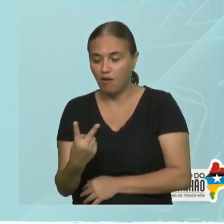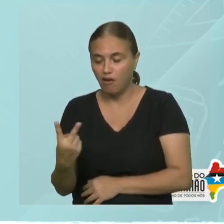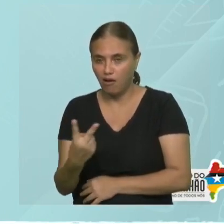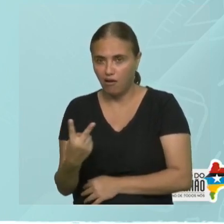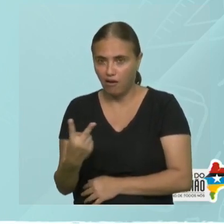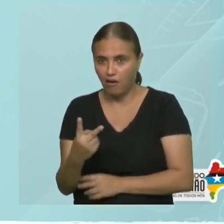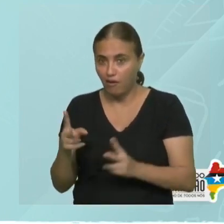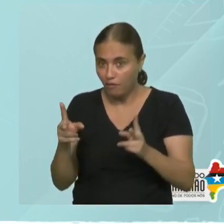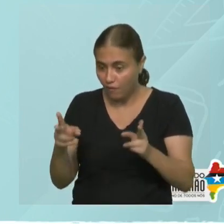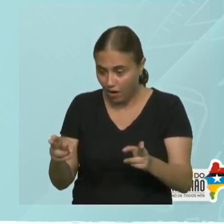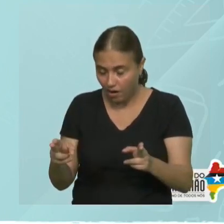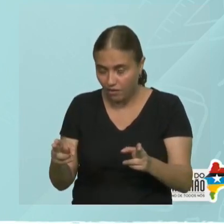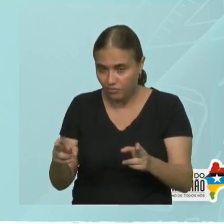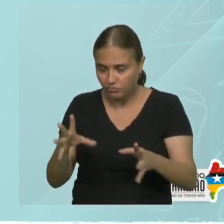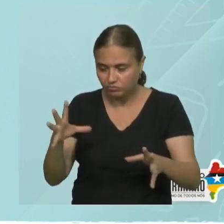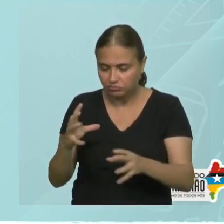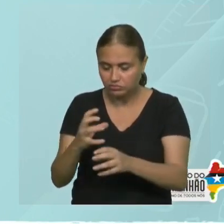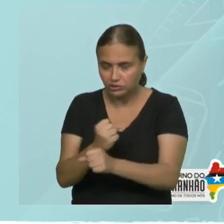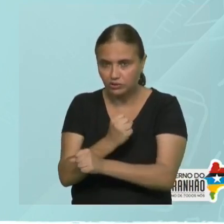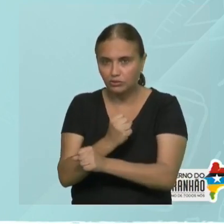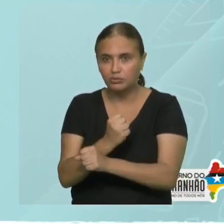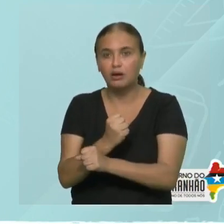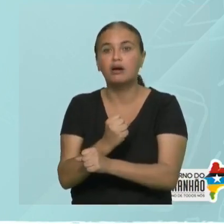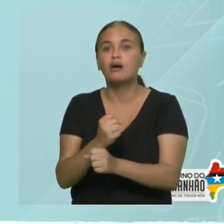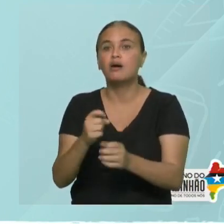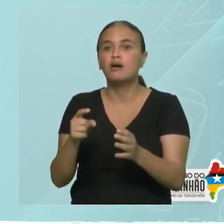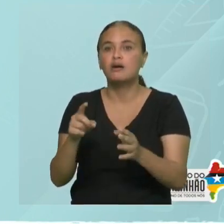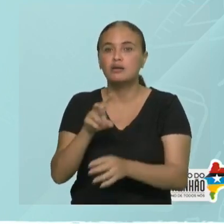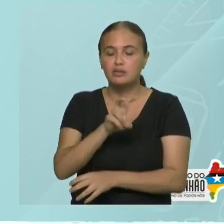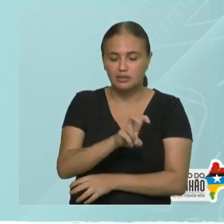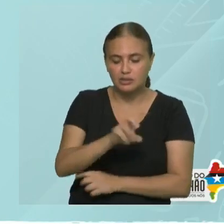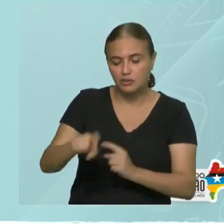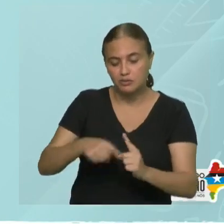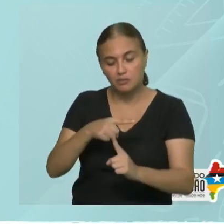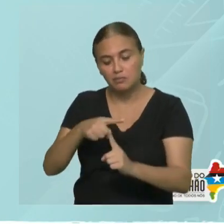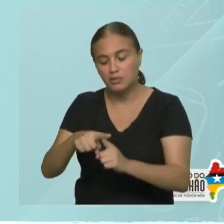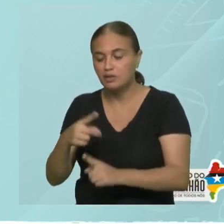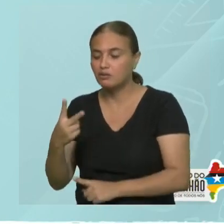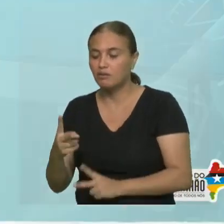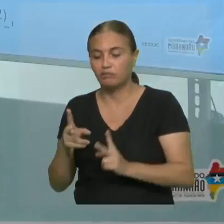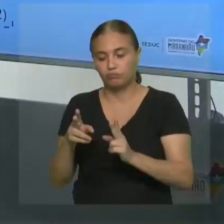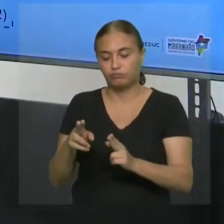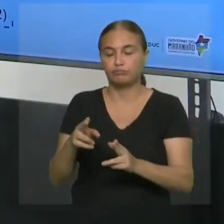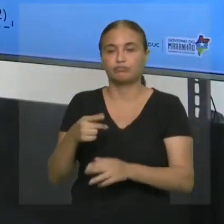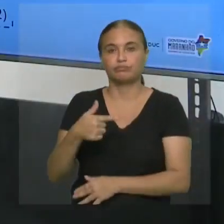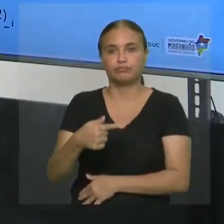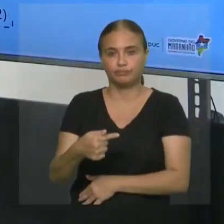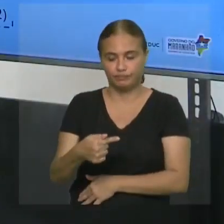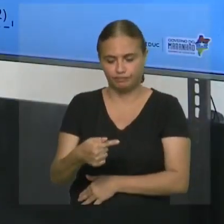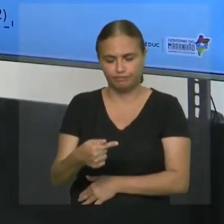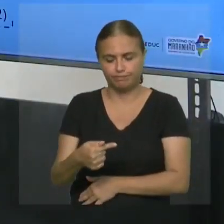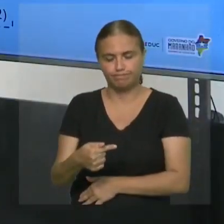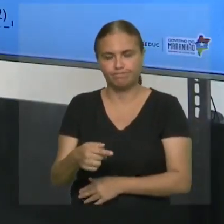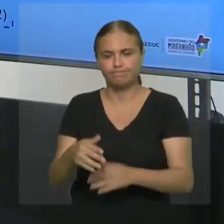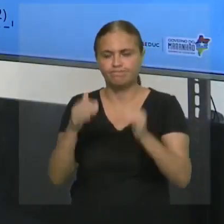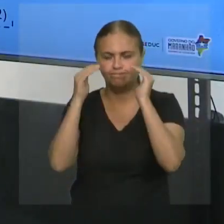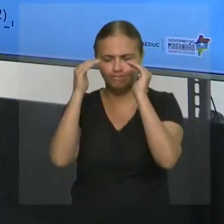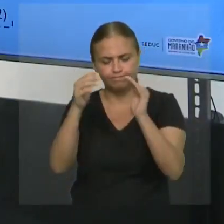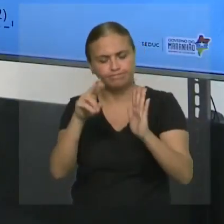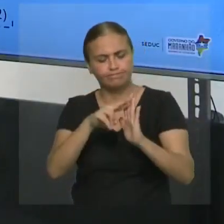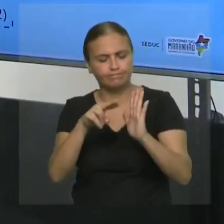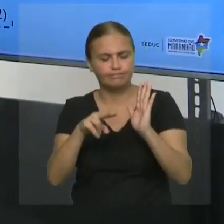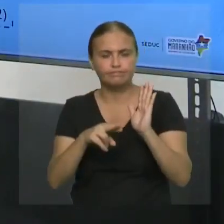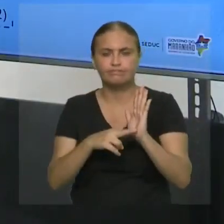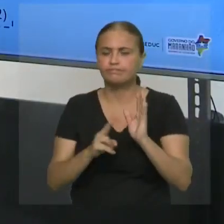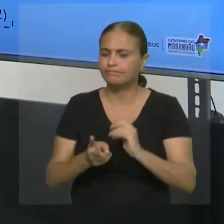e soma. Logo, fica menos 5 mais 2, 7. Então, seguindo a regrinha, sempre vai dar tudo